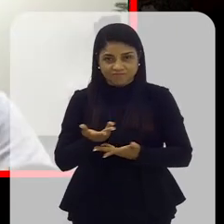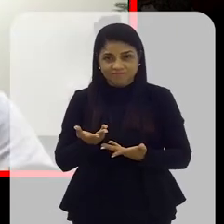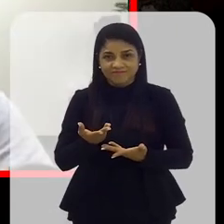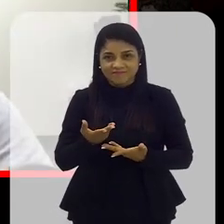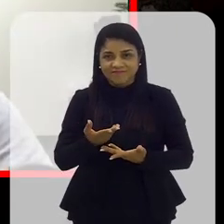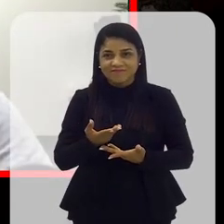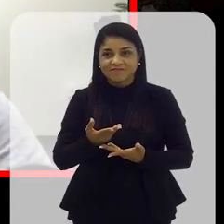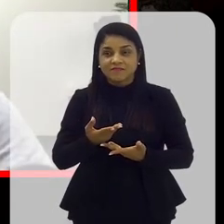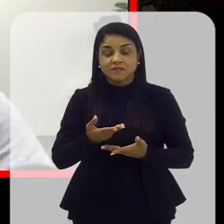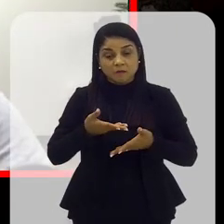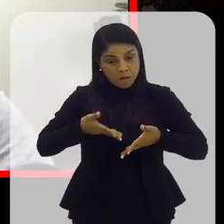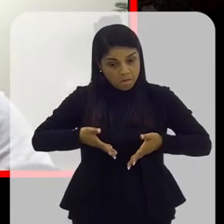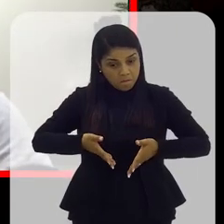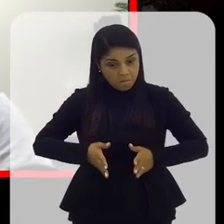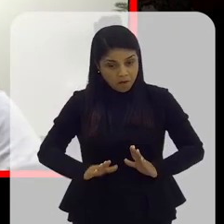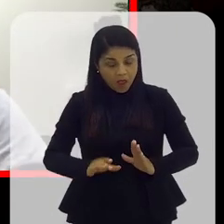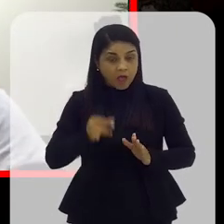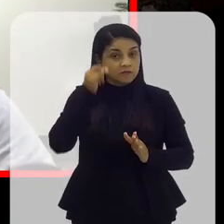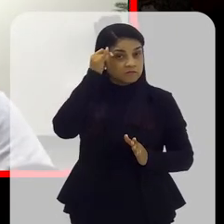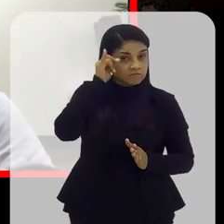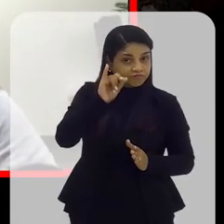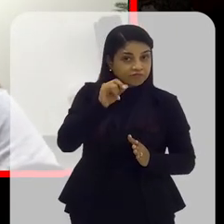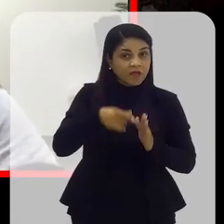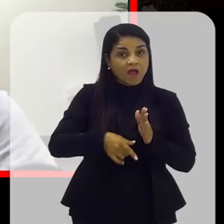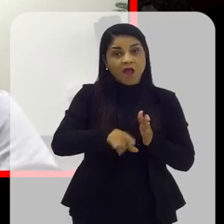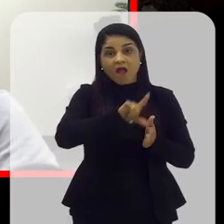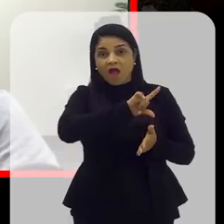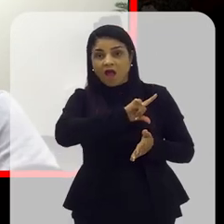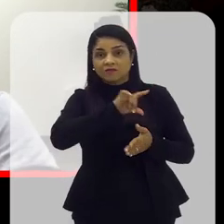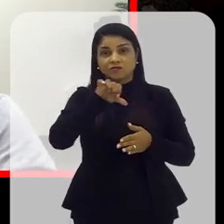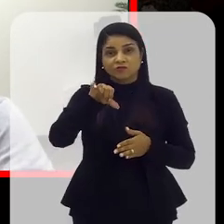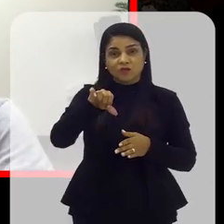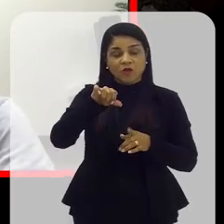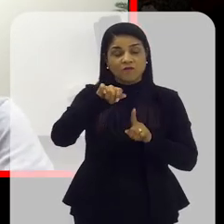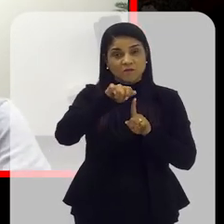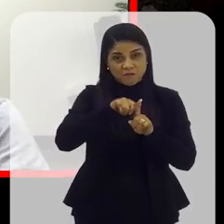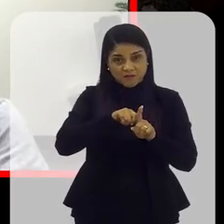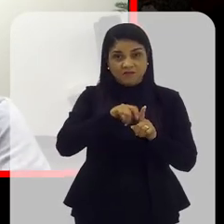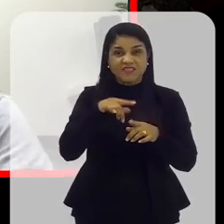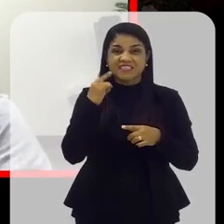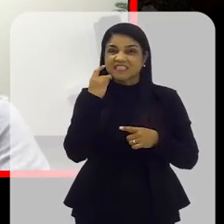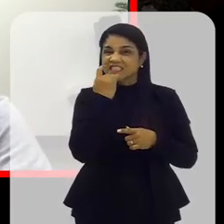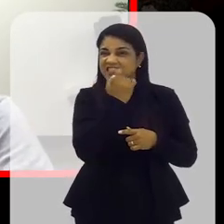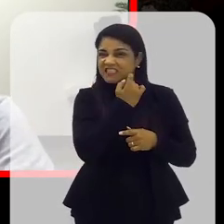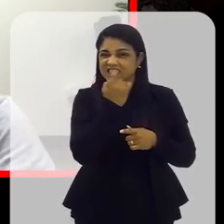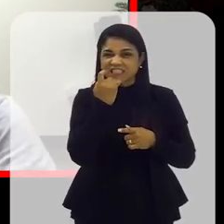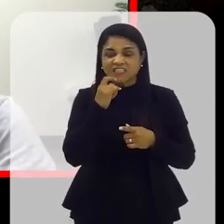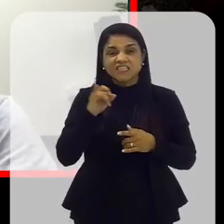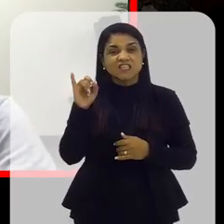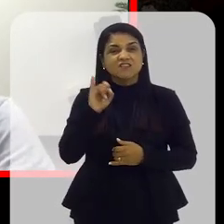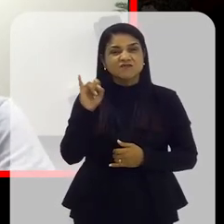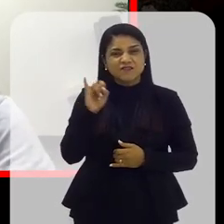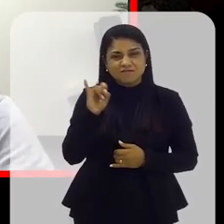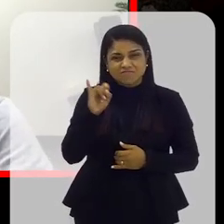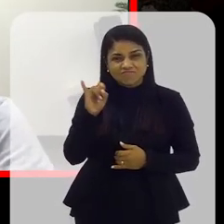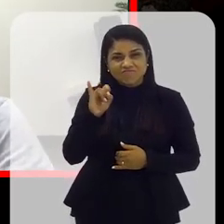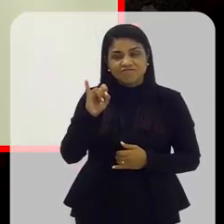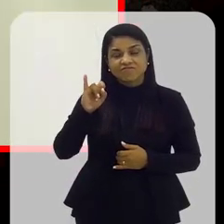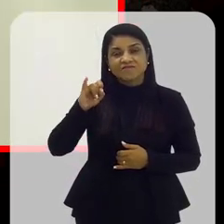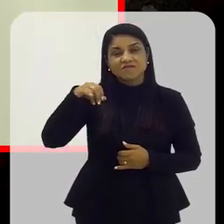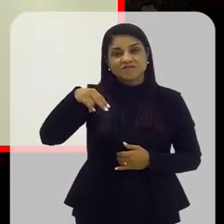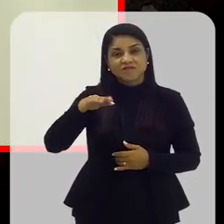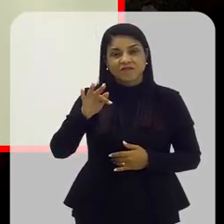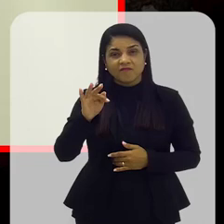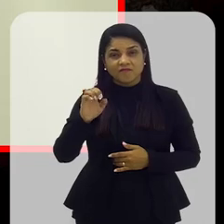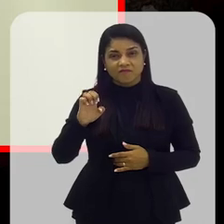Inclusive com prevenção de parto prematuro, né? Porque o quadro de infecção gengival, por exemplo, ele pode levar à